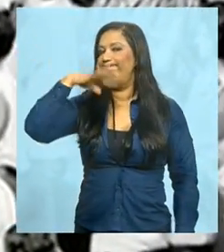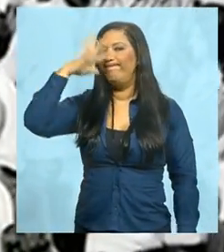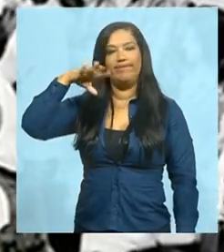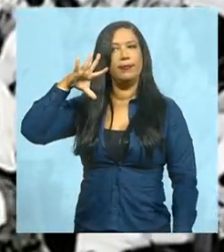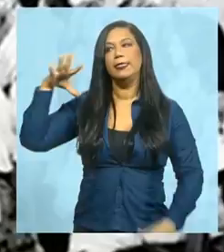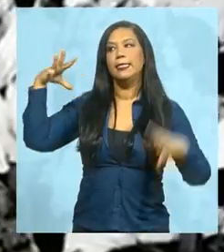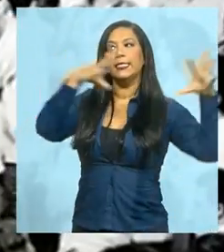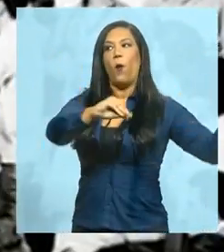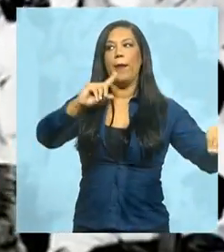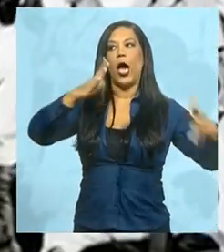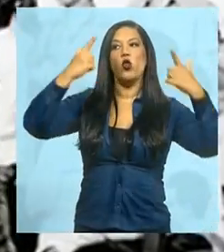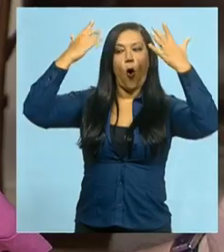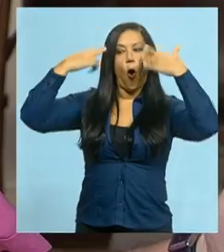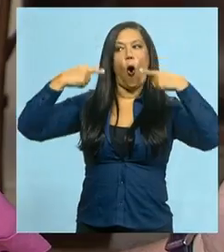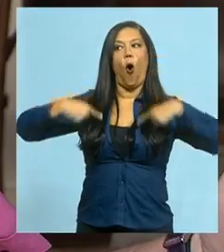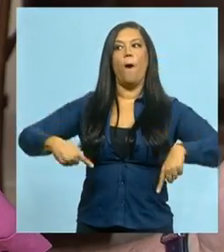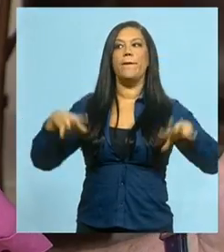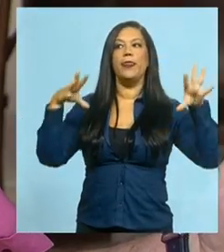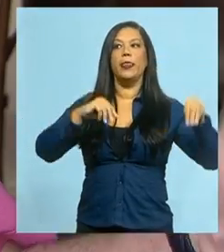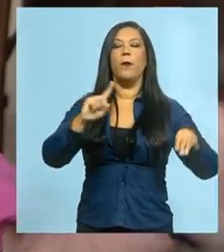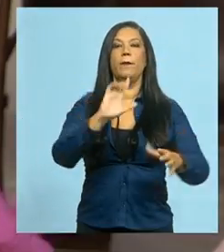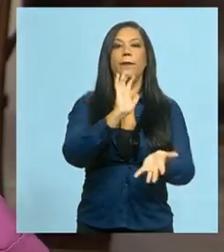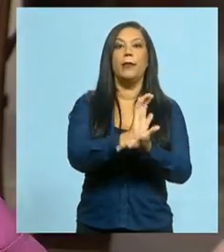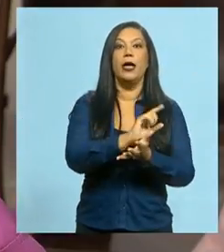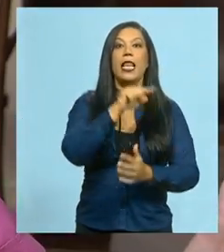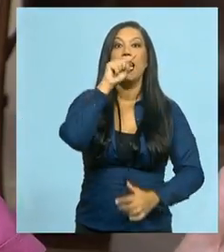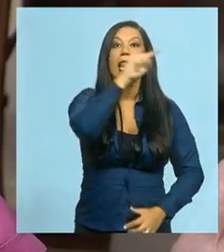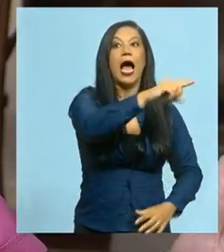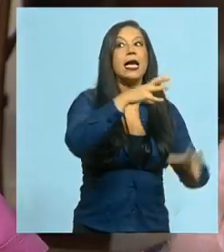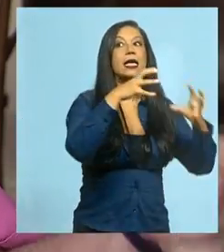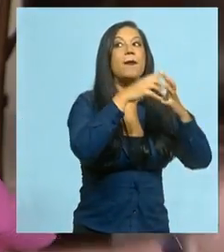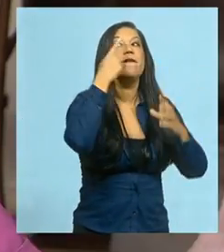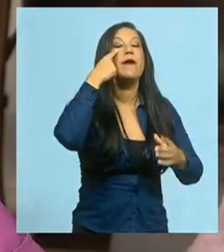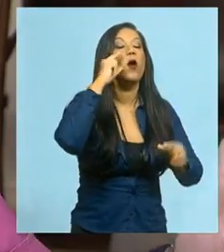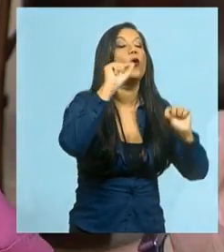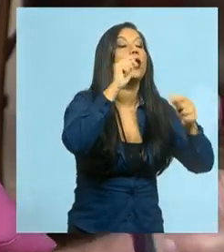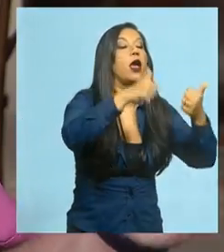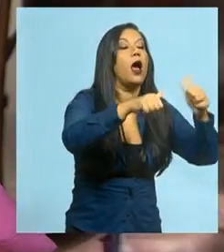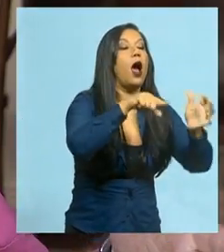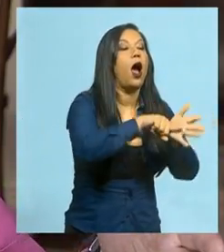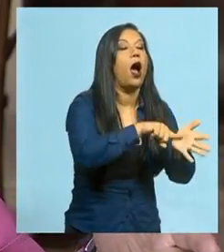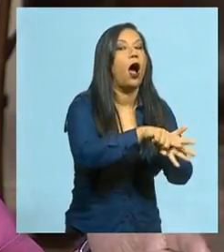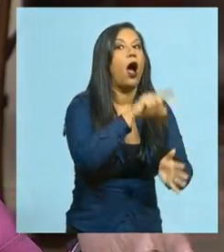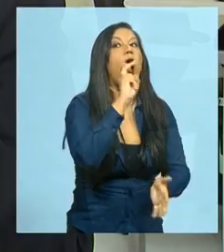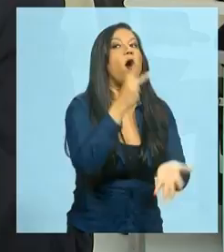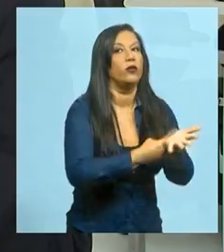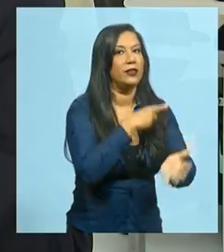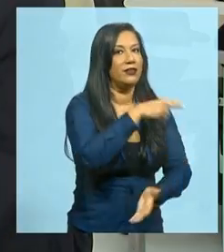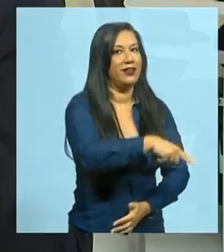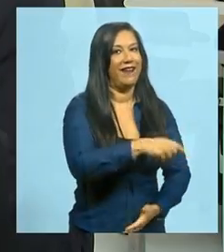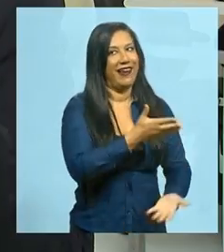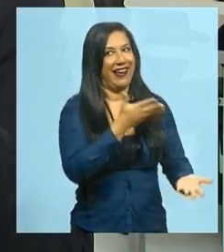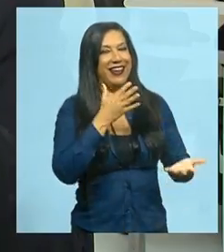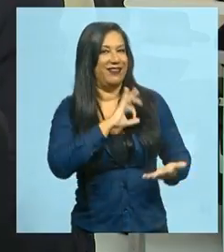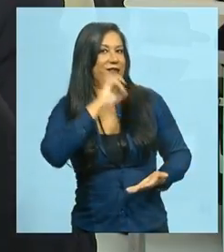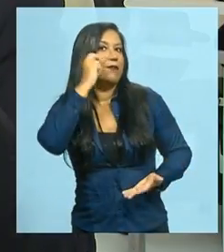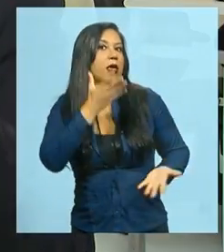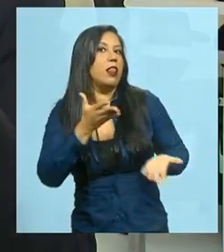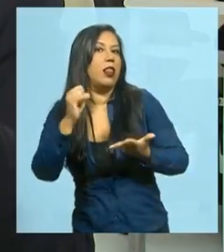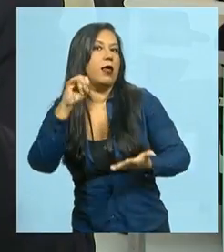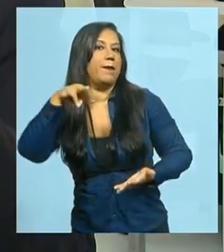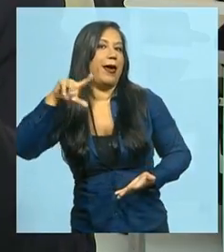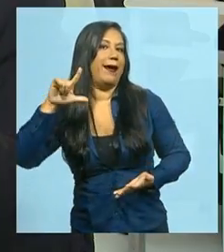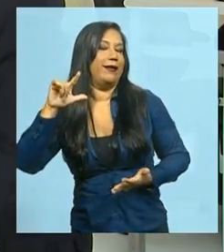não, que ele teria que ser autopsiado na Câmara, vigiado pelos estudantes. O assassinato